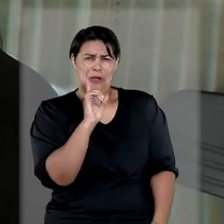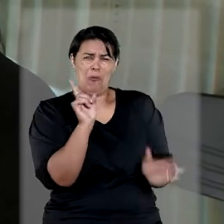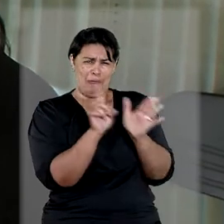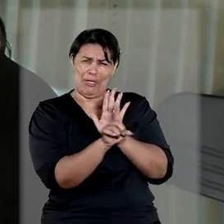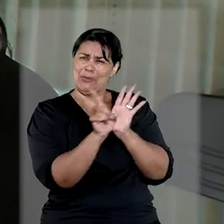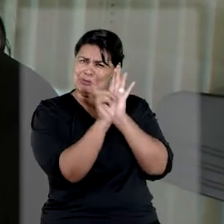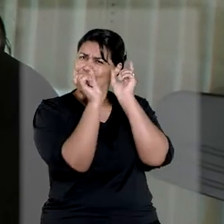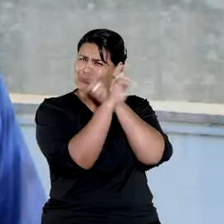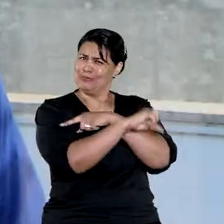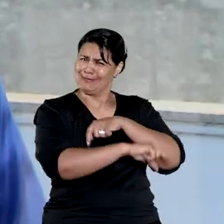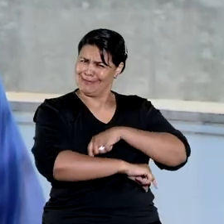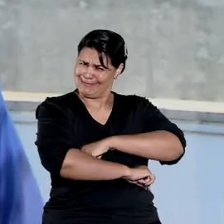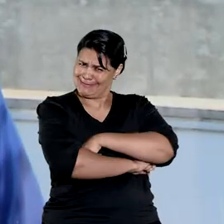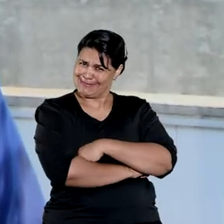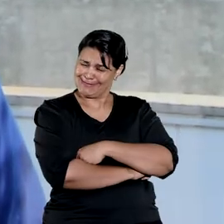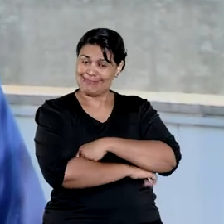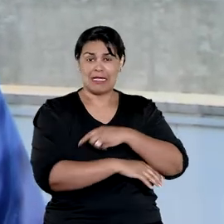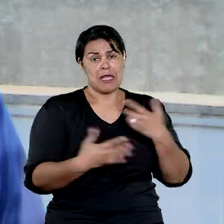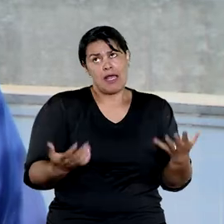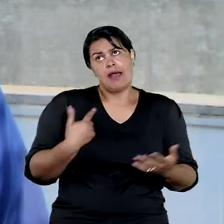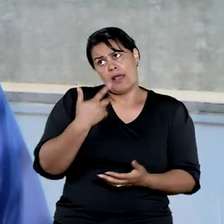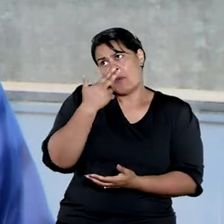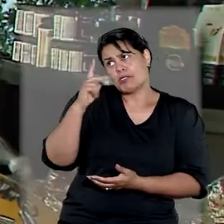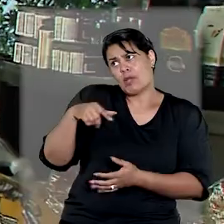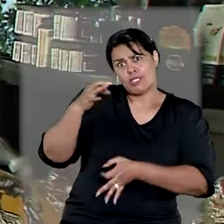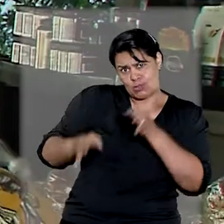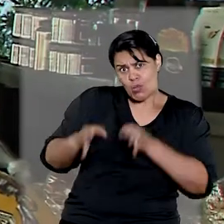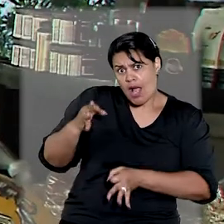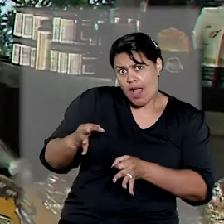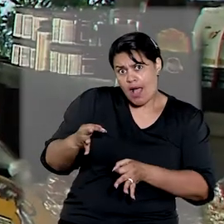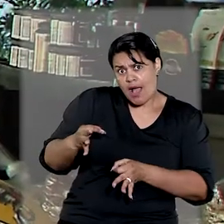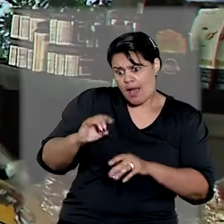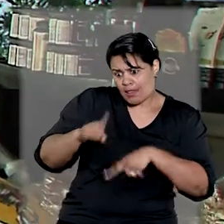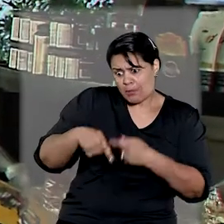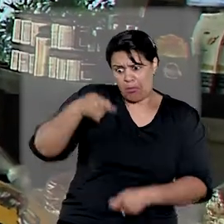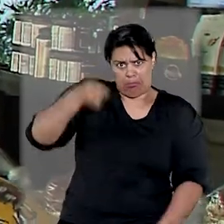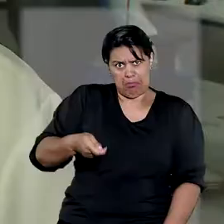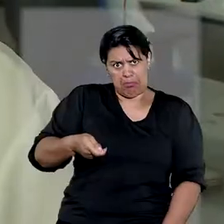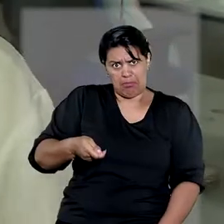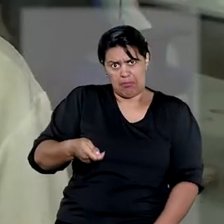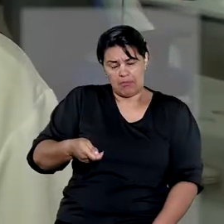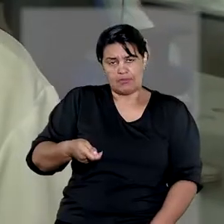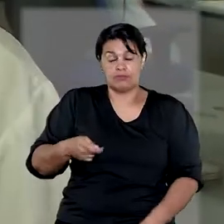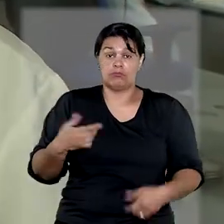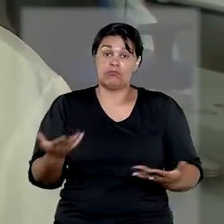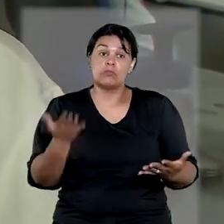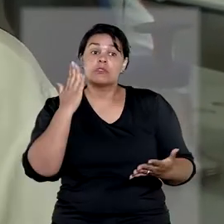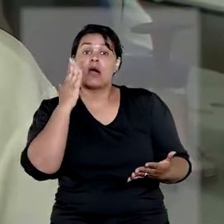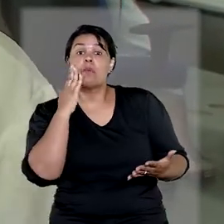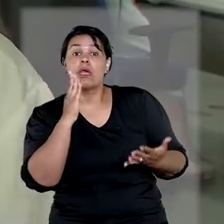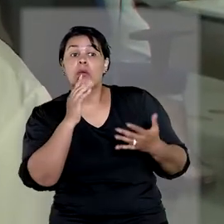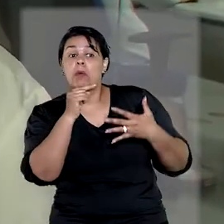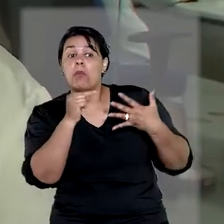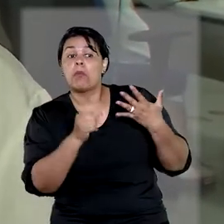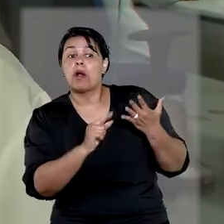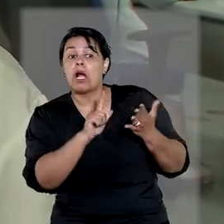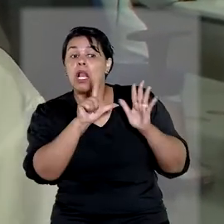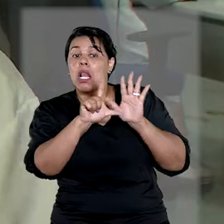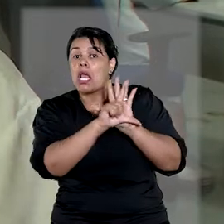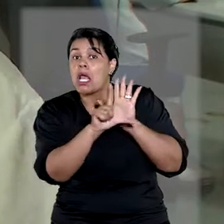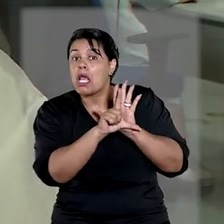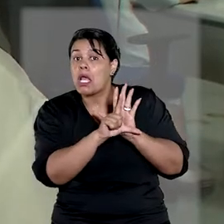essa pergunta é muito difícil. Acho que é julgar, né? E aí eles batem o martelo, né? Procurar ver como é que tá as leis,